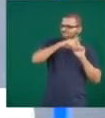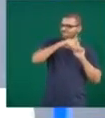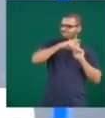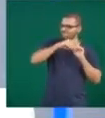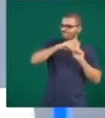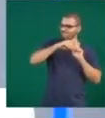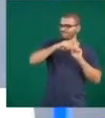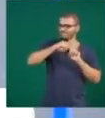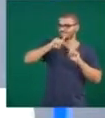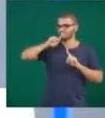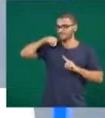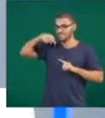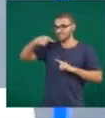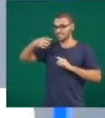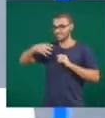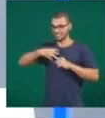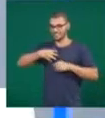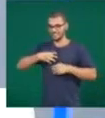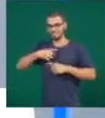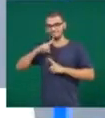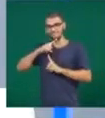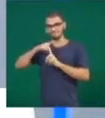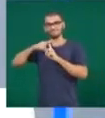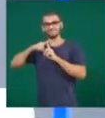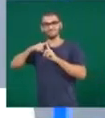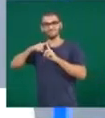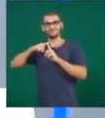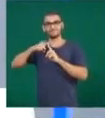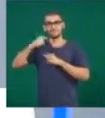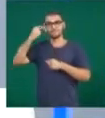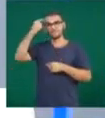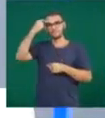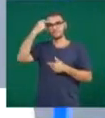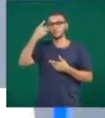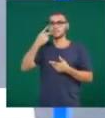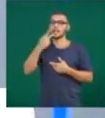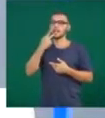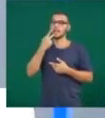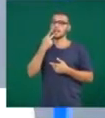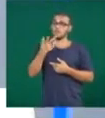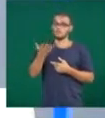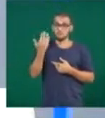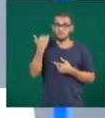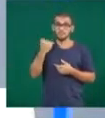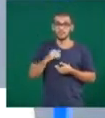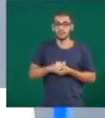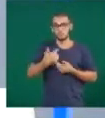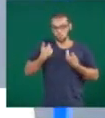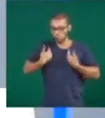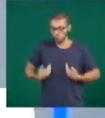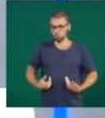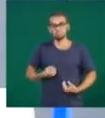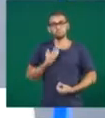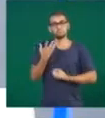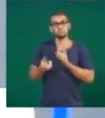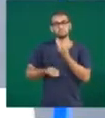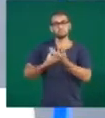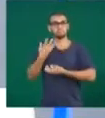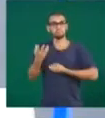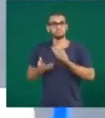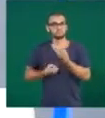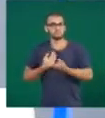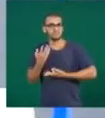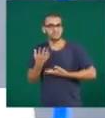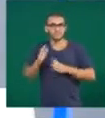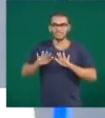consequentemente, emoções mais positivas também. E como eu disse no início, o nosso corpo fala, e nem sempre ele fala da maneira